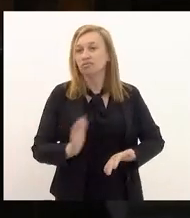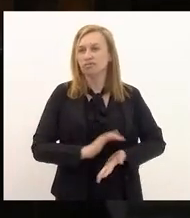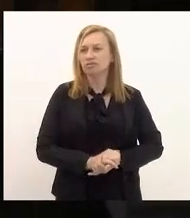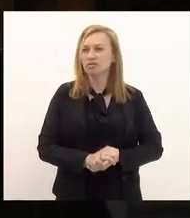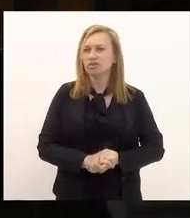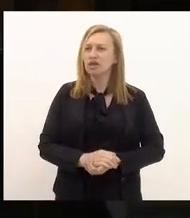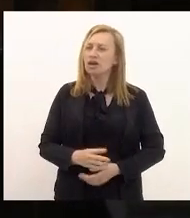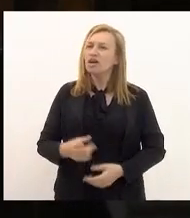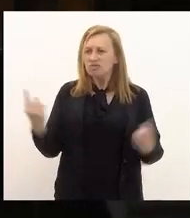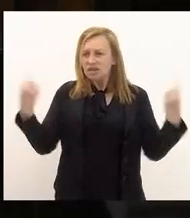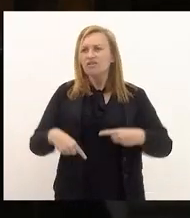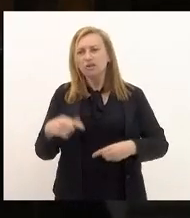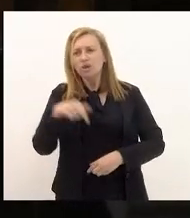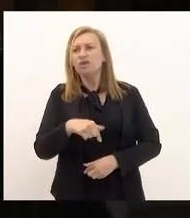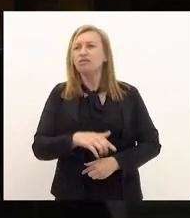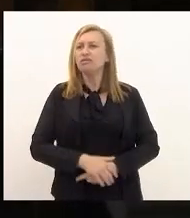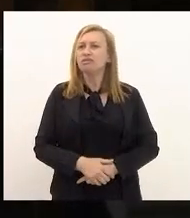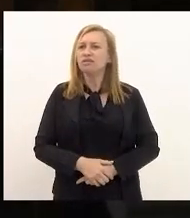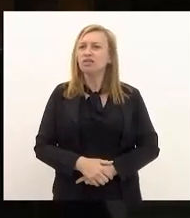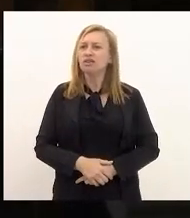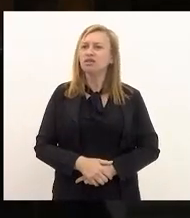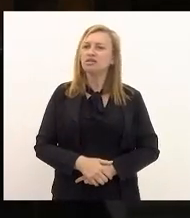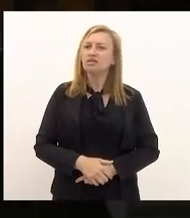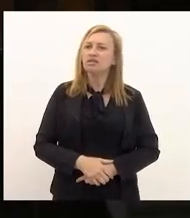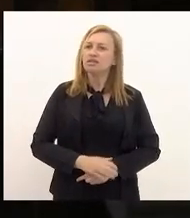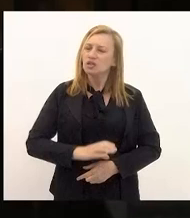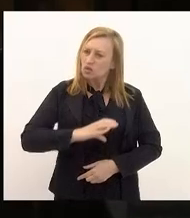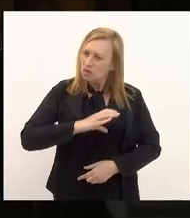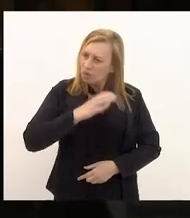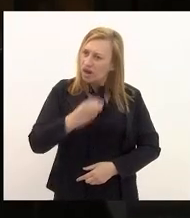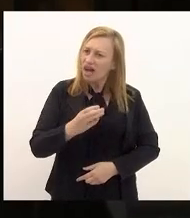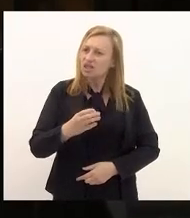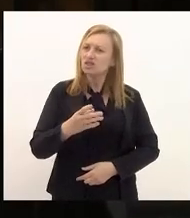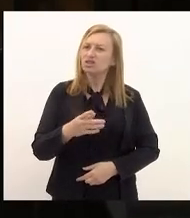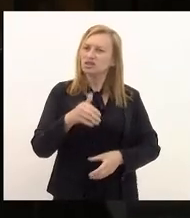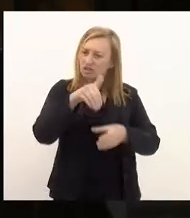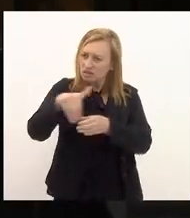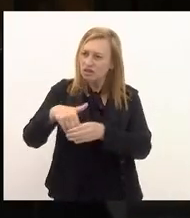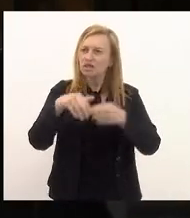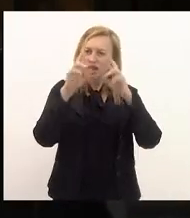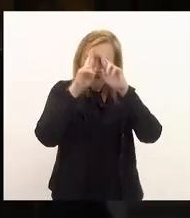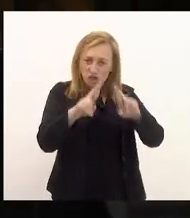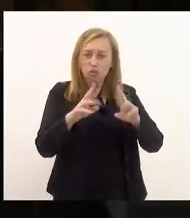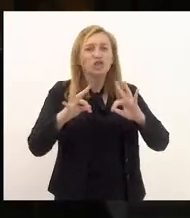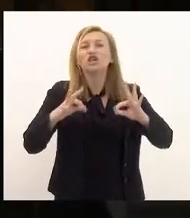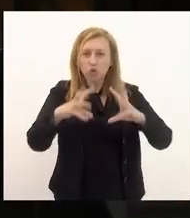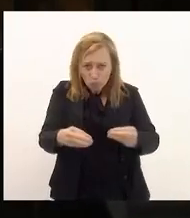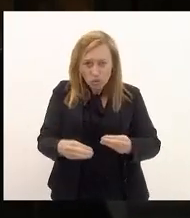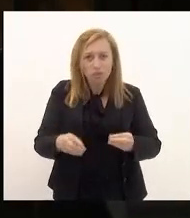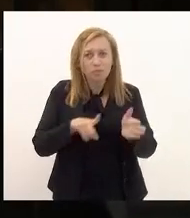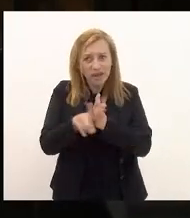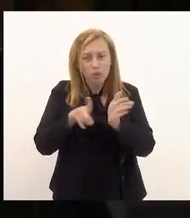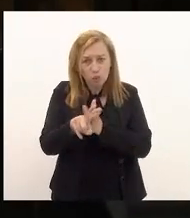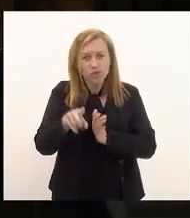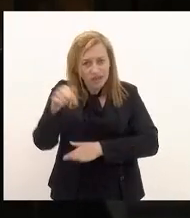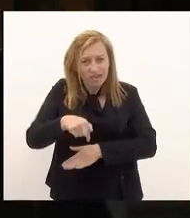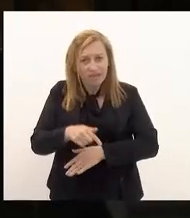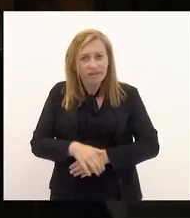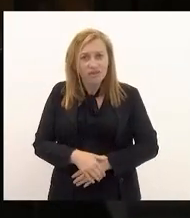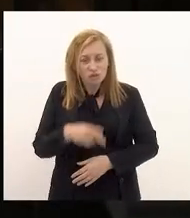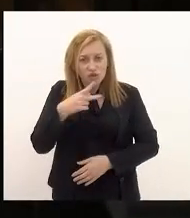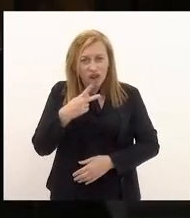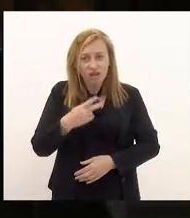fica aqui o meu desafio seja coerente com o seu eleitor responda a tudo que eu estou indagando aqui